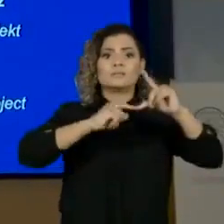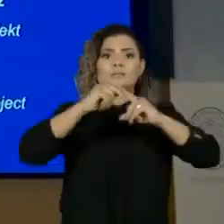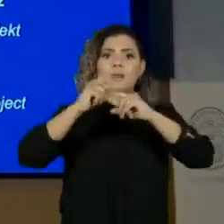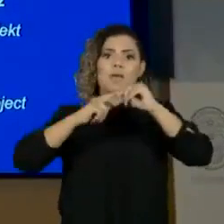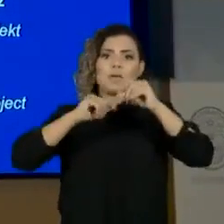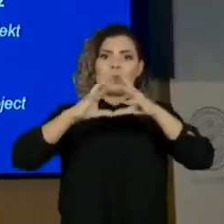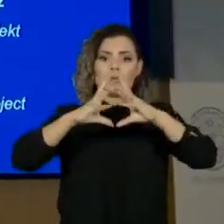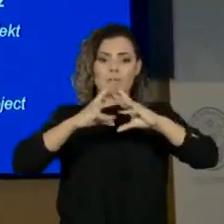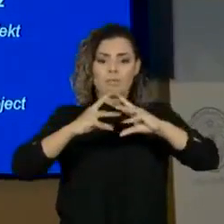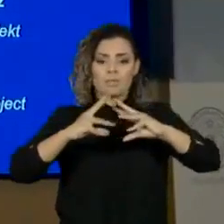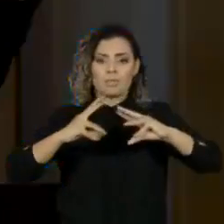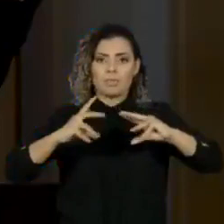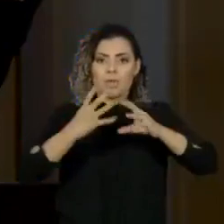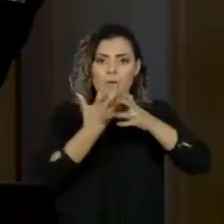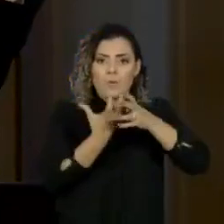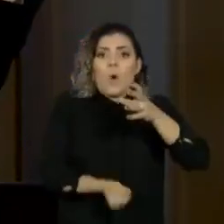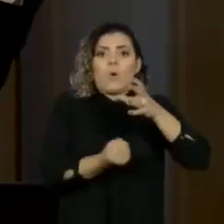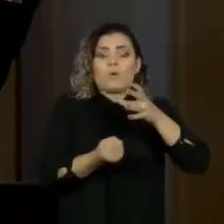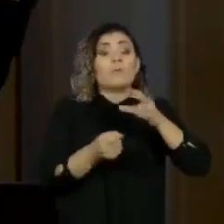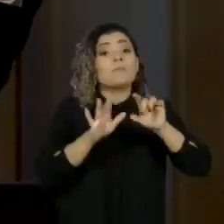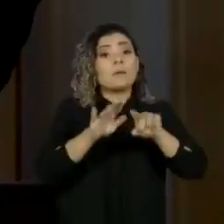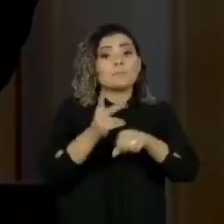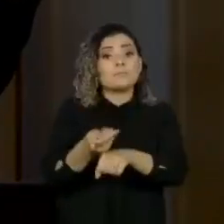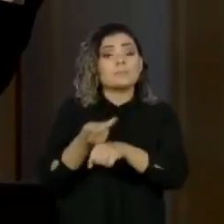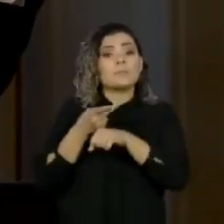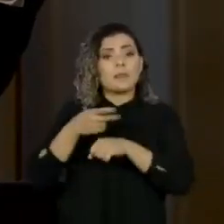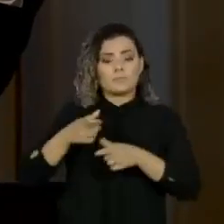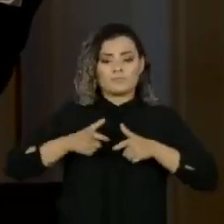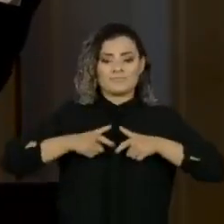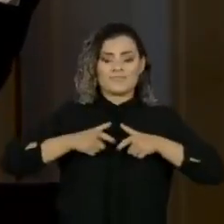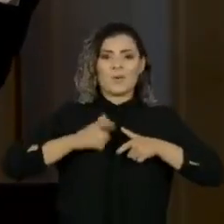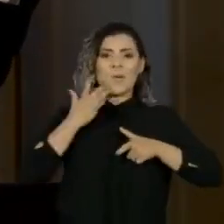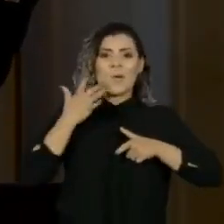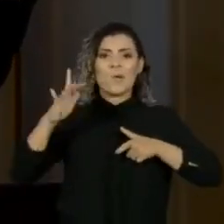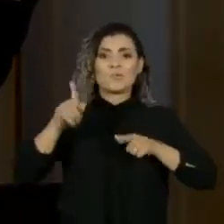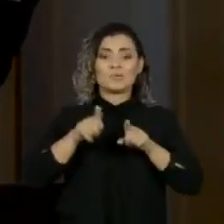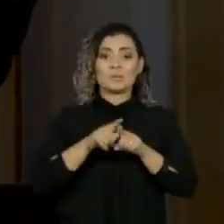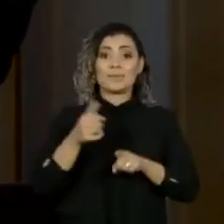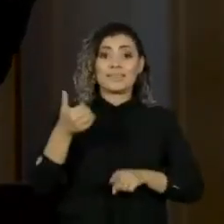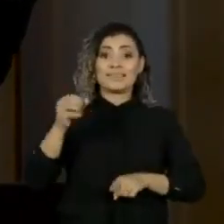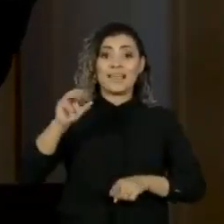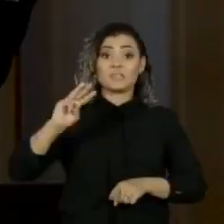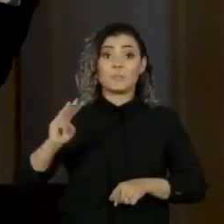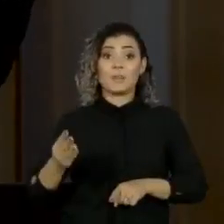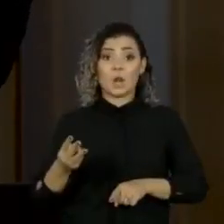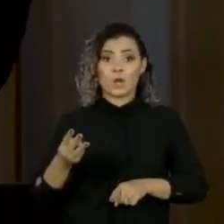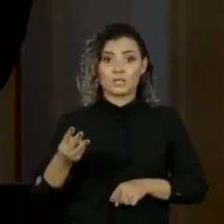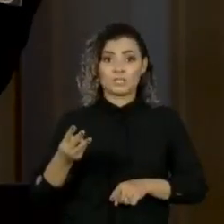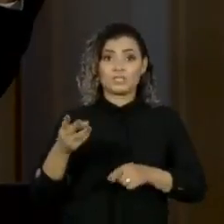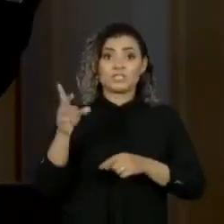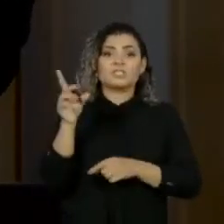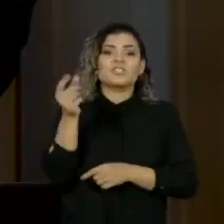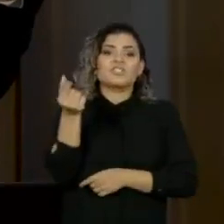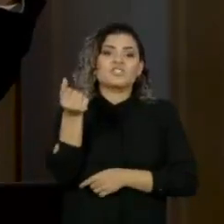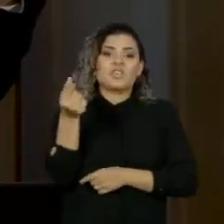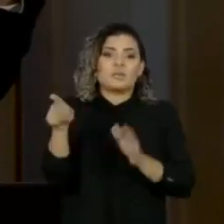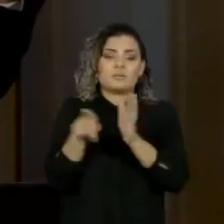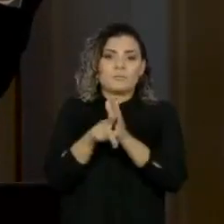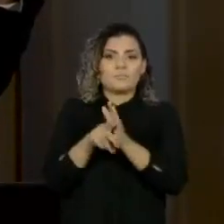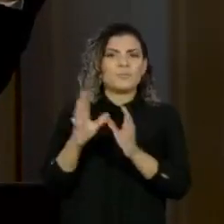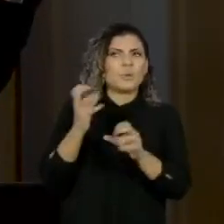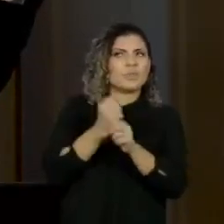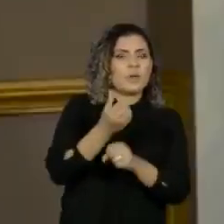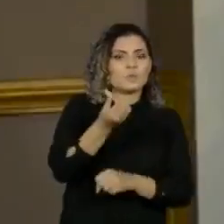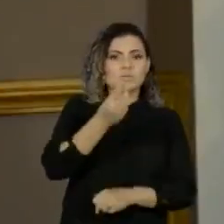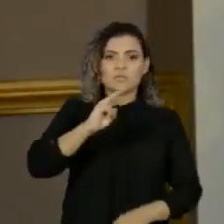Os vencedores do prêmio Nobel ganham uma medalha de ouro e dividem 10 milhões de coroas suecas, cerca de